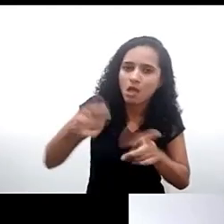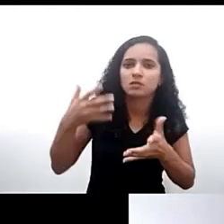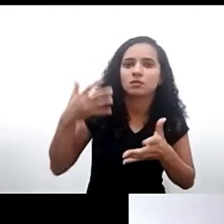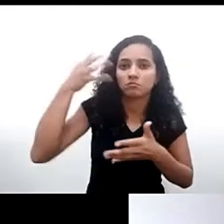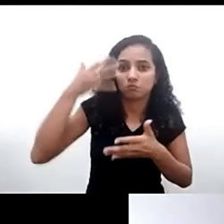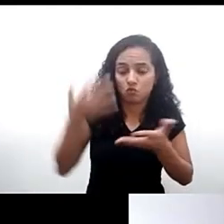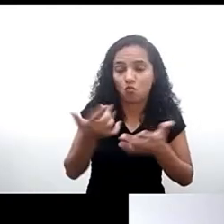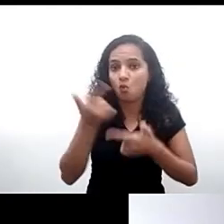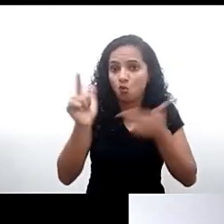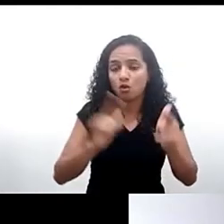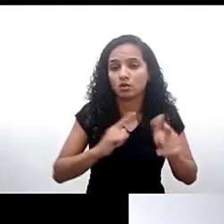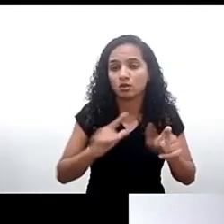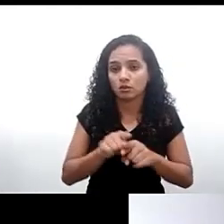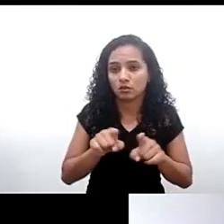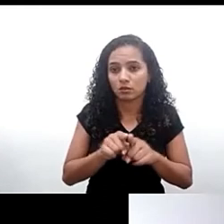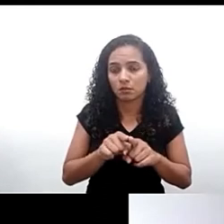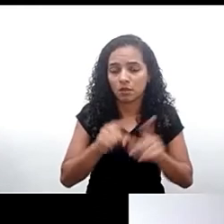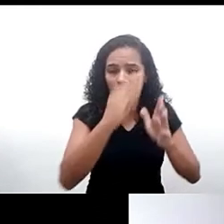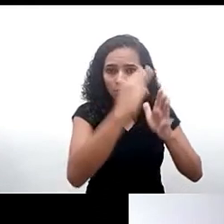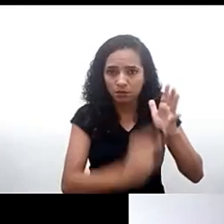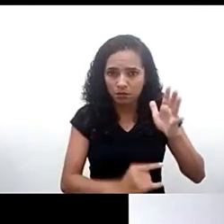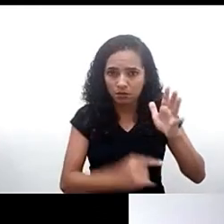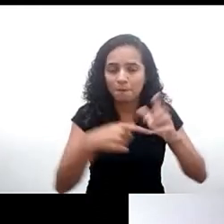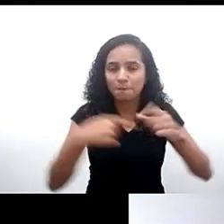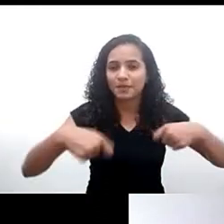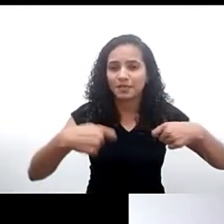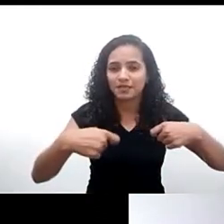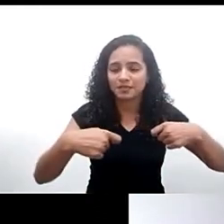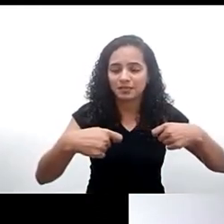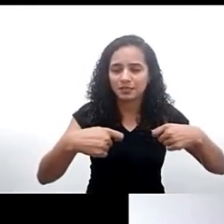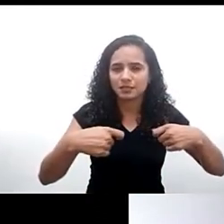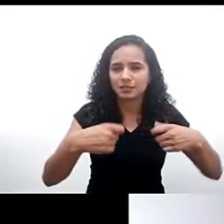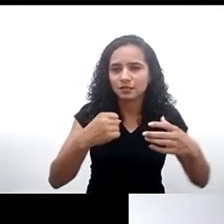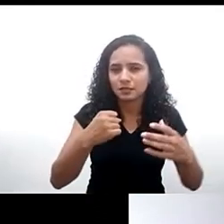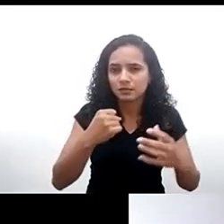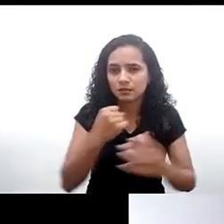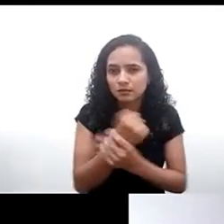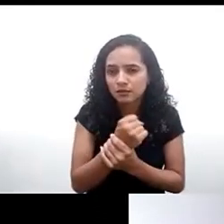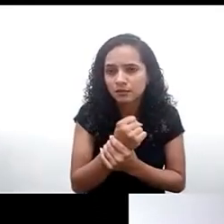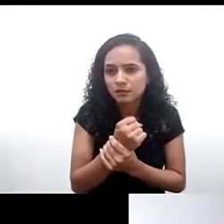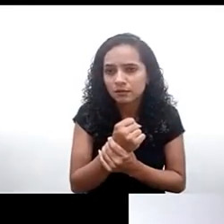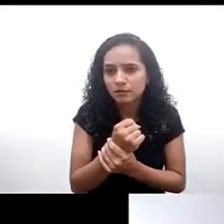se deve ter segurança por desenho privacidade por desenho e anonimato nesse caso